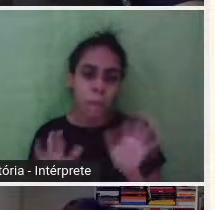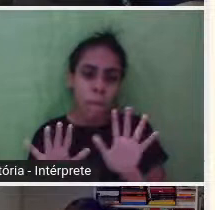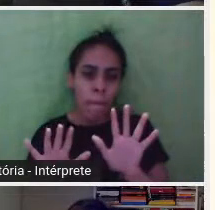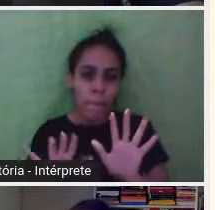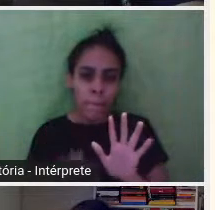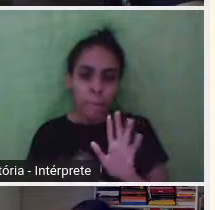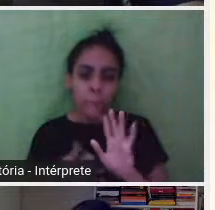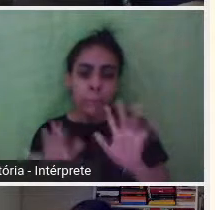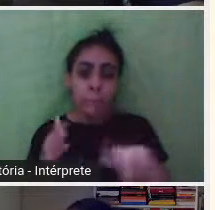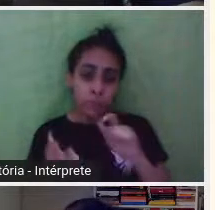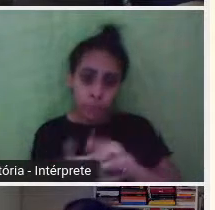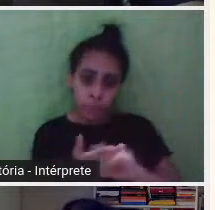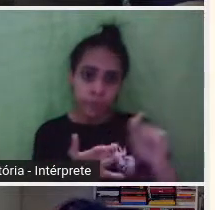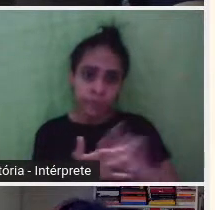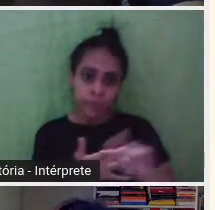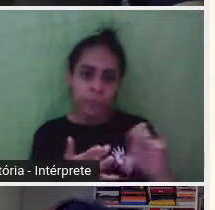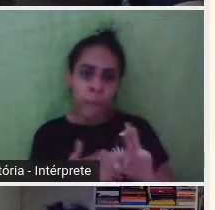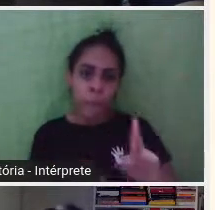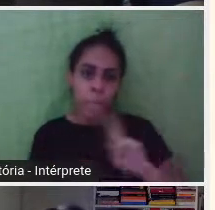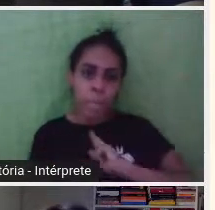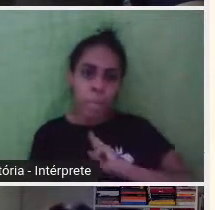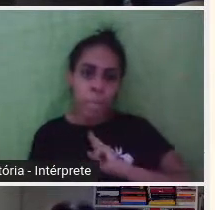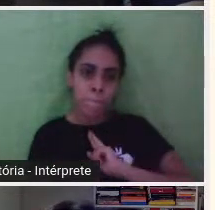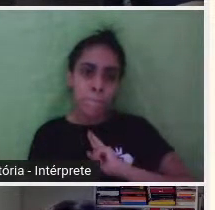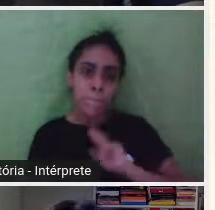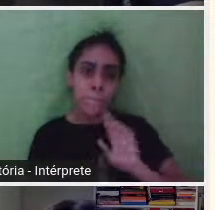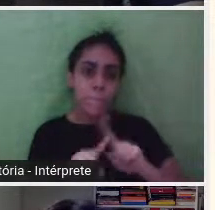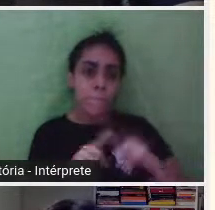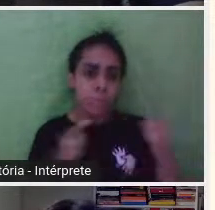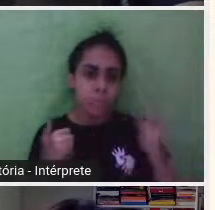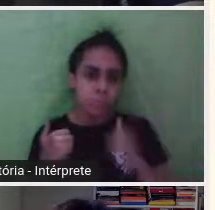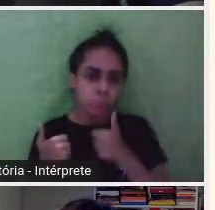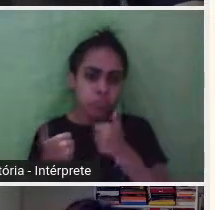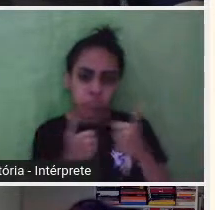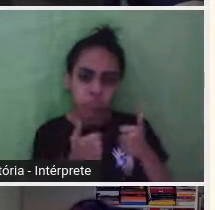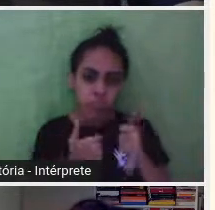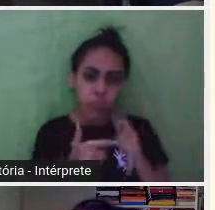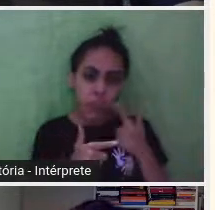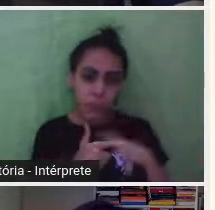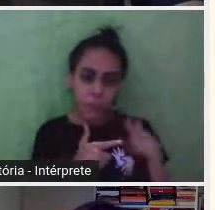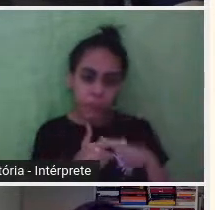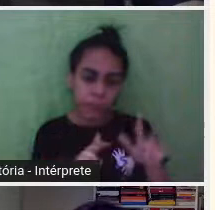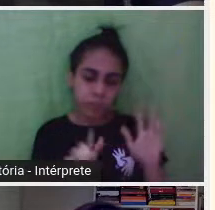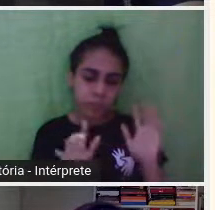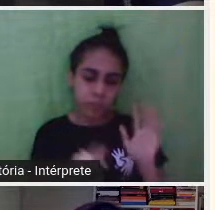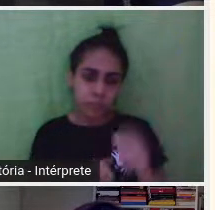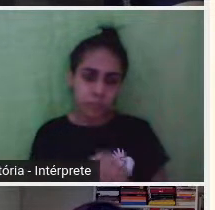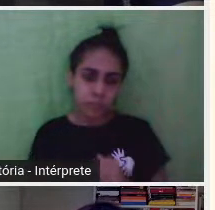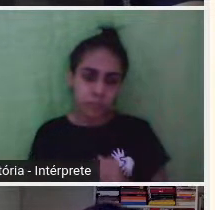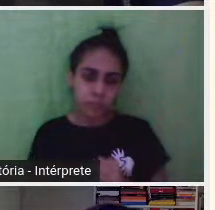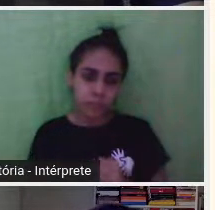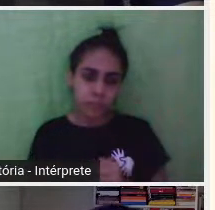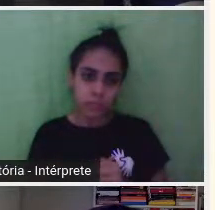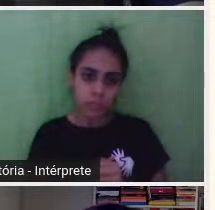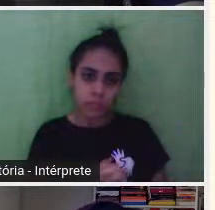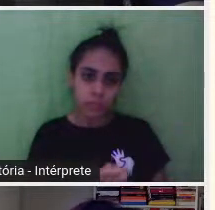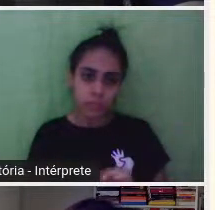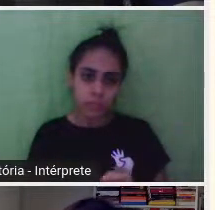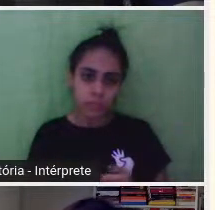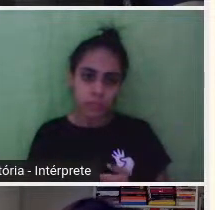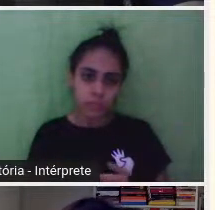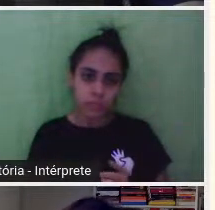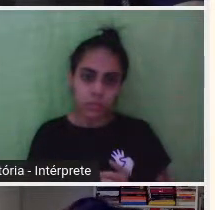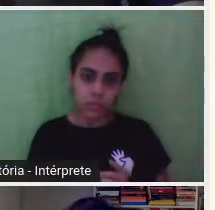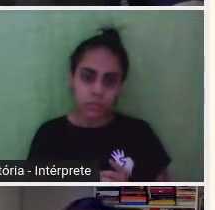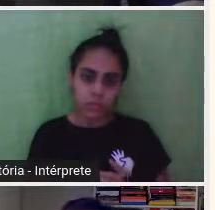por escrito, mas, assim, não me incomoda. E aí, mas, assim, temos pistas, né, de quem seja Helena